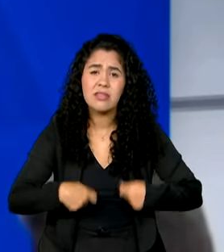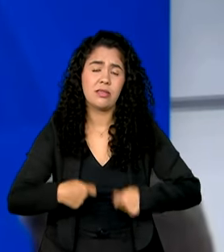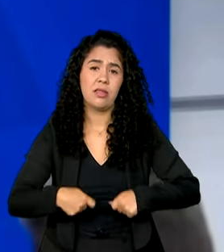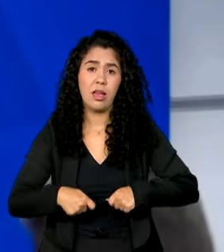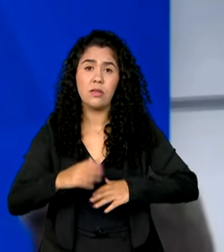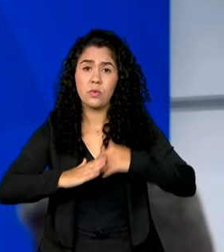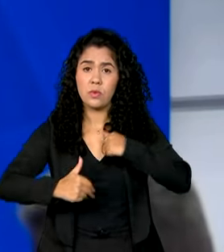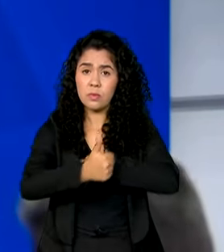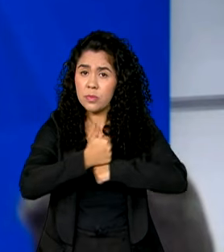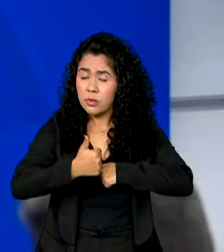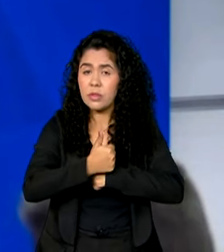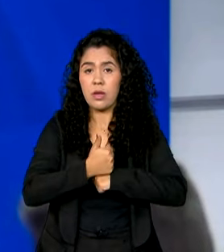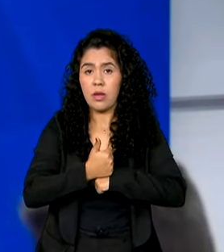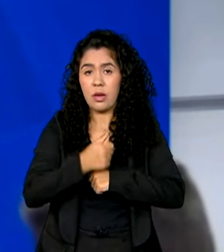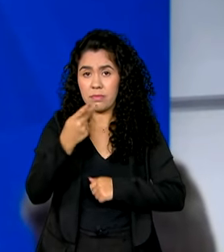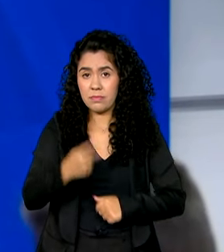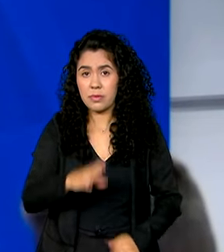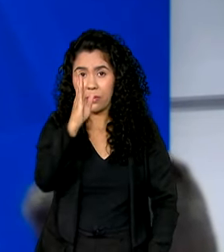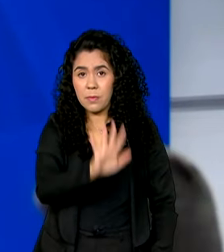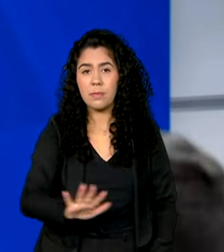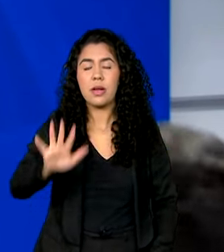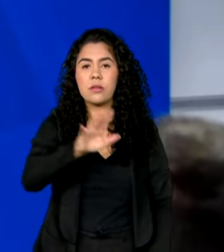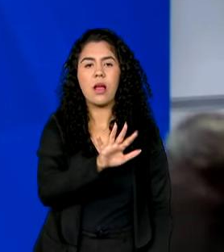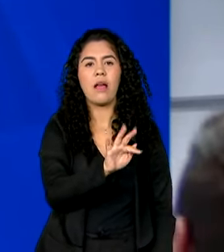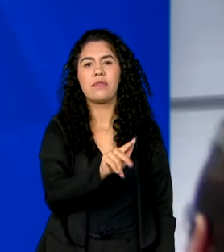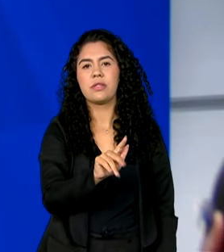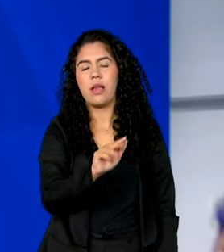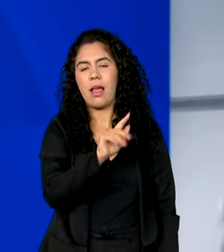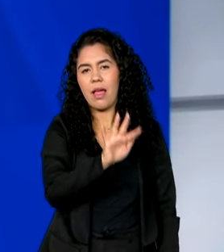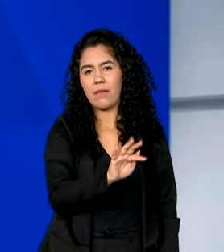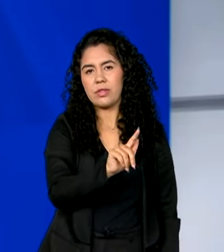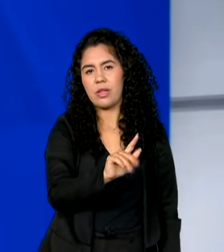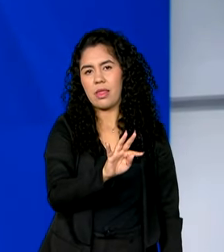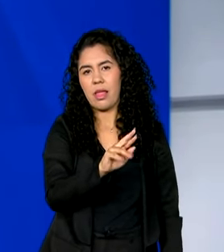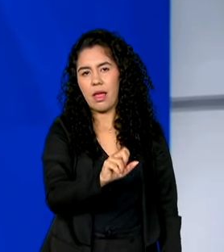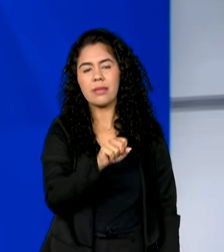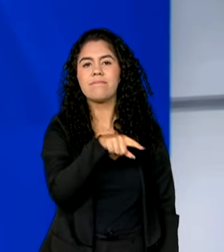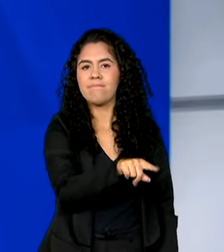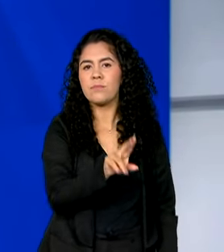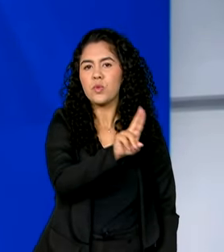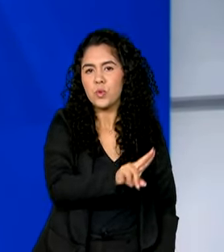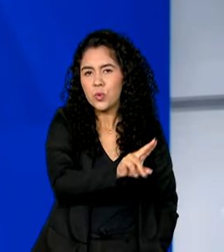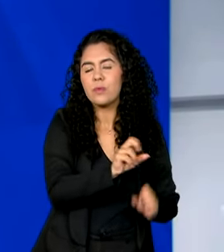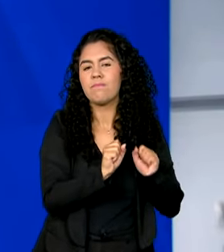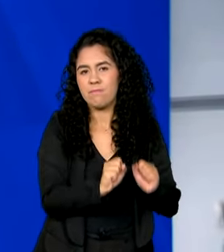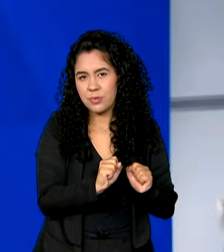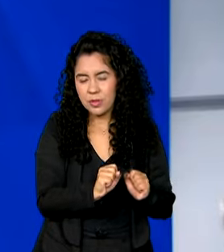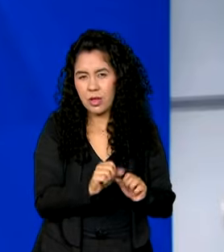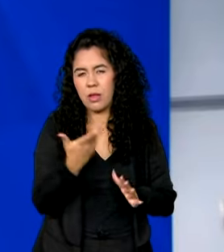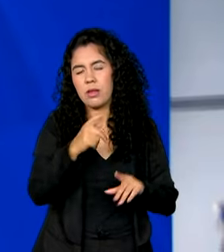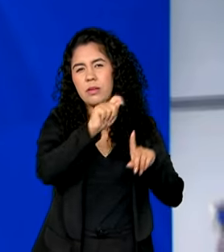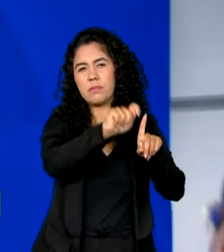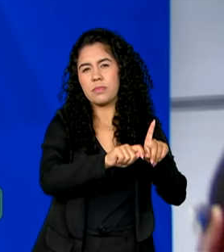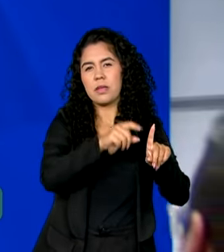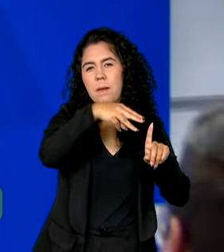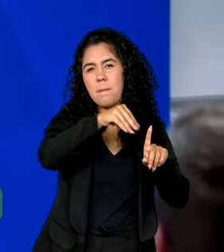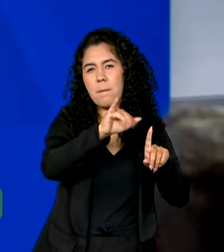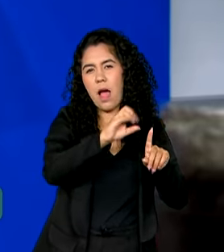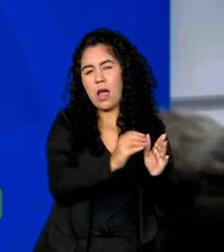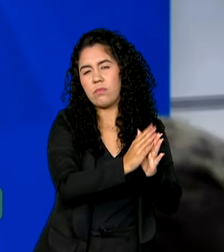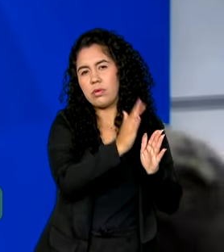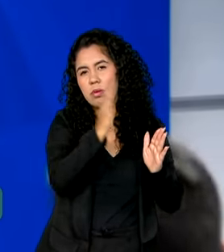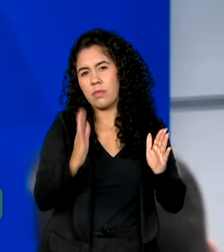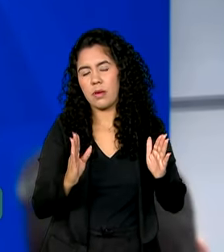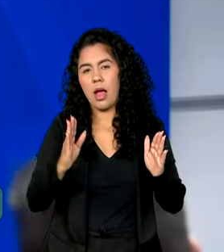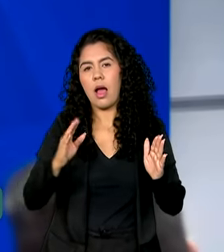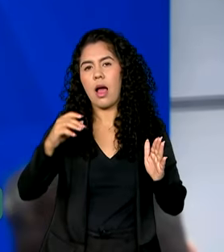brasileiros, o FGTS esteve presente. Então, em três meses, de maio até agosto,